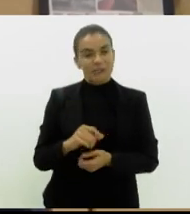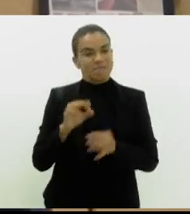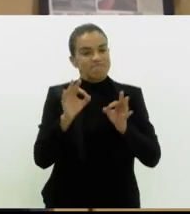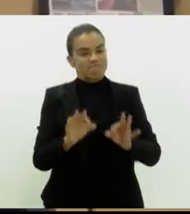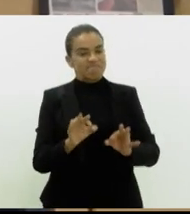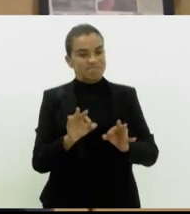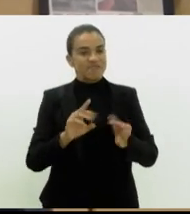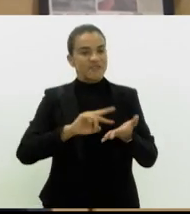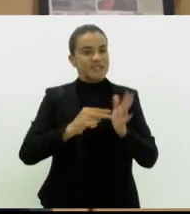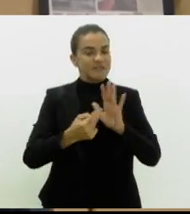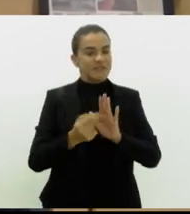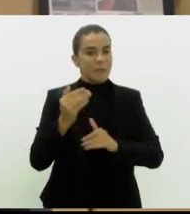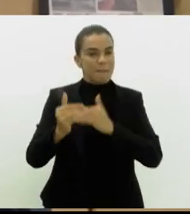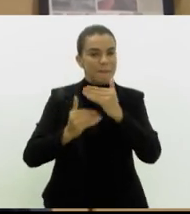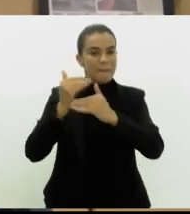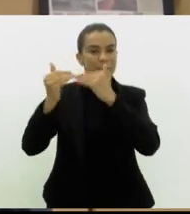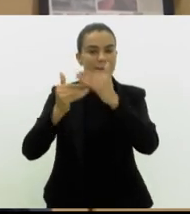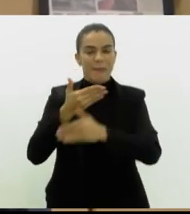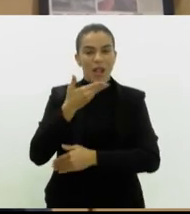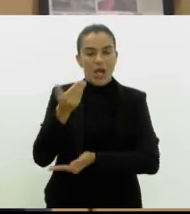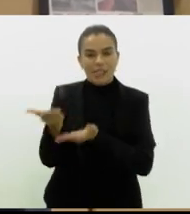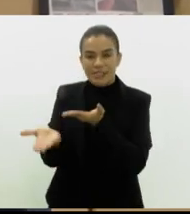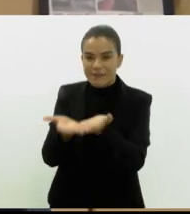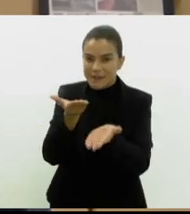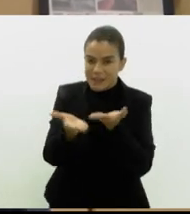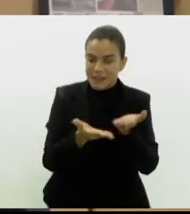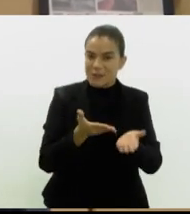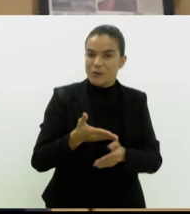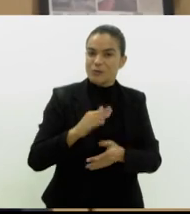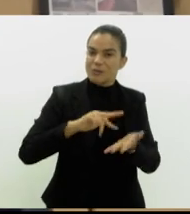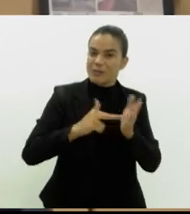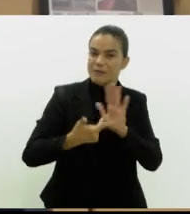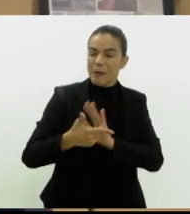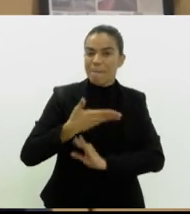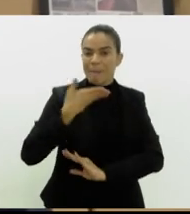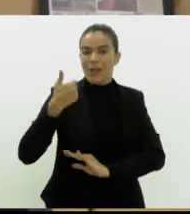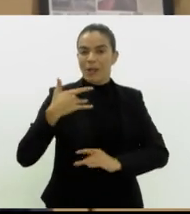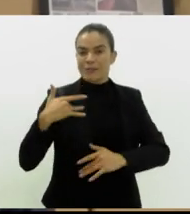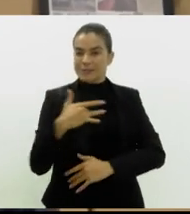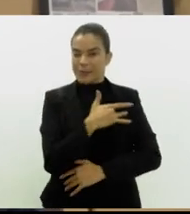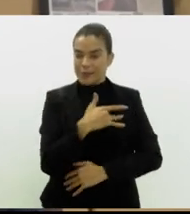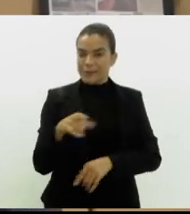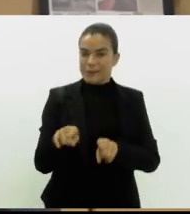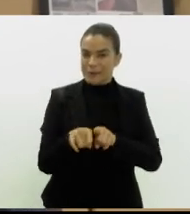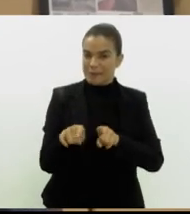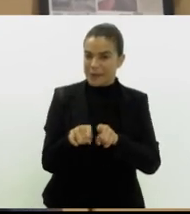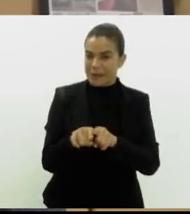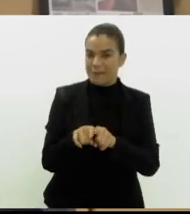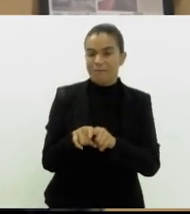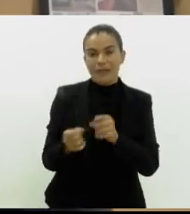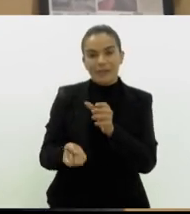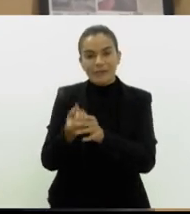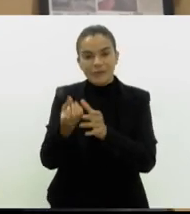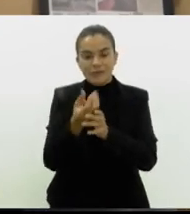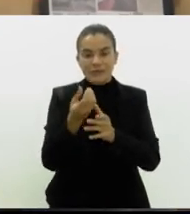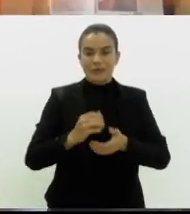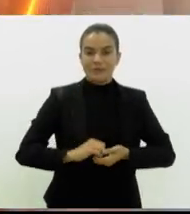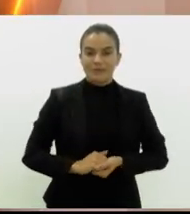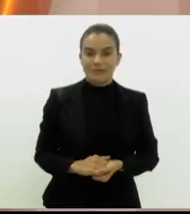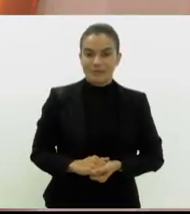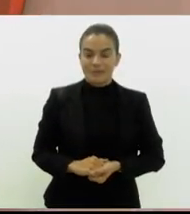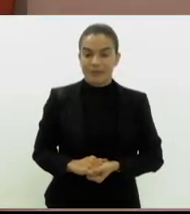significar melhores serviços para a população, mais saúde e vários indicadores positivos passando a surgir desde então.